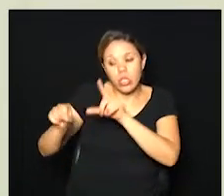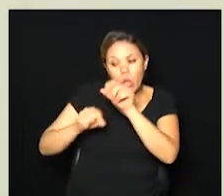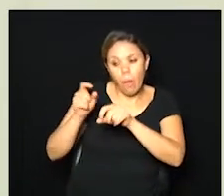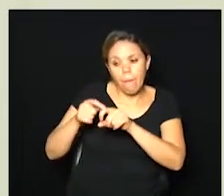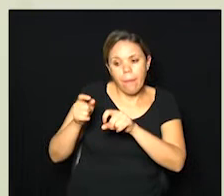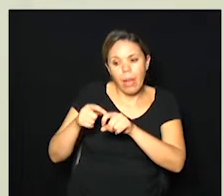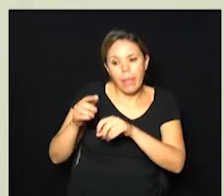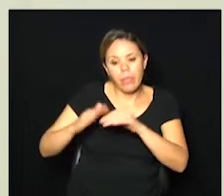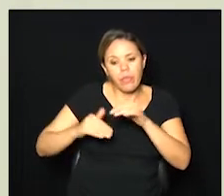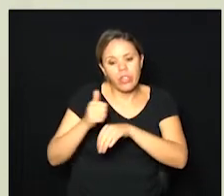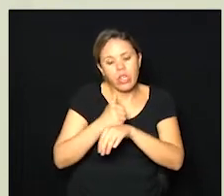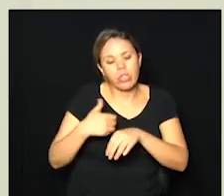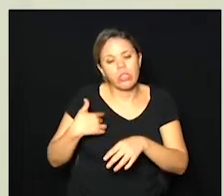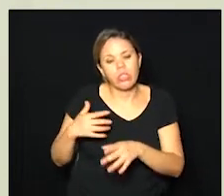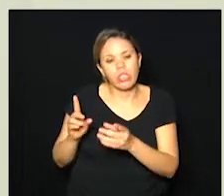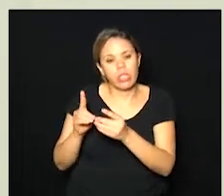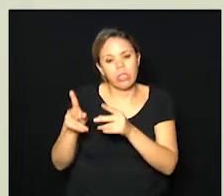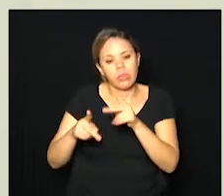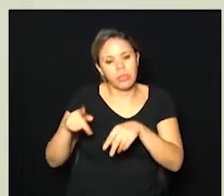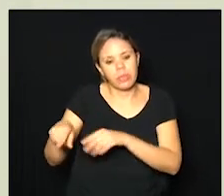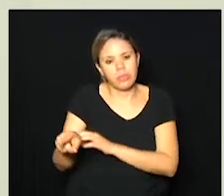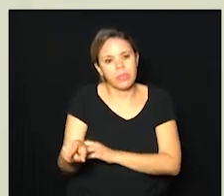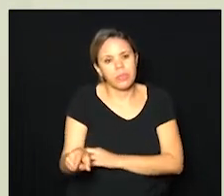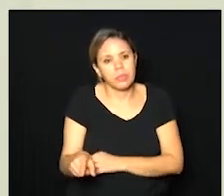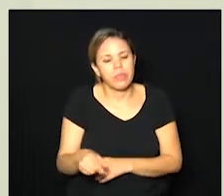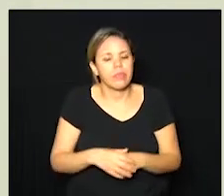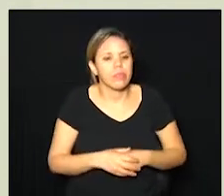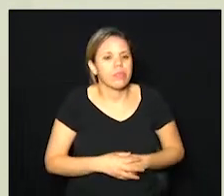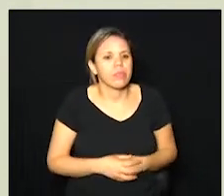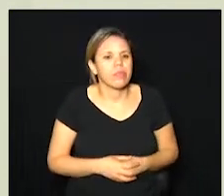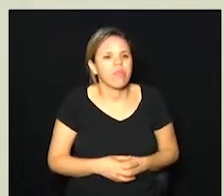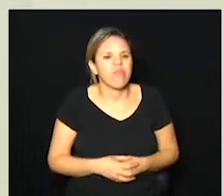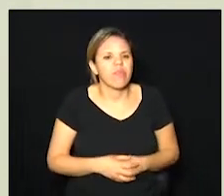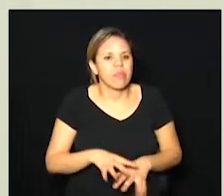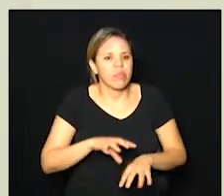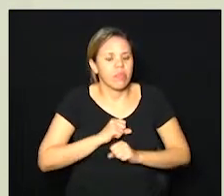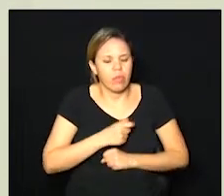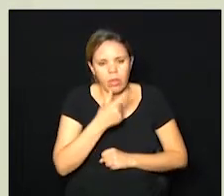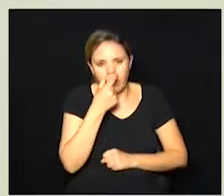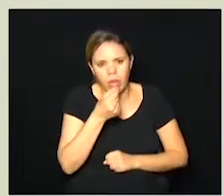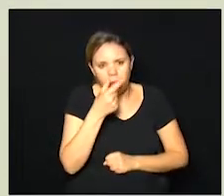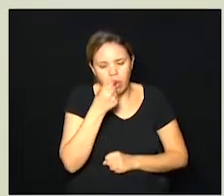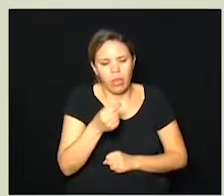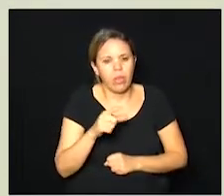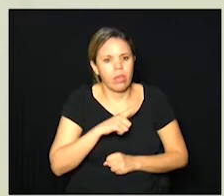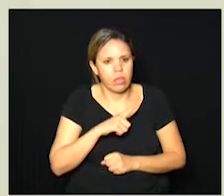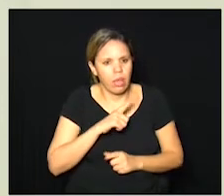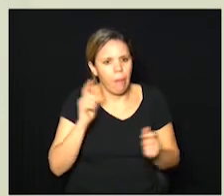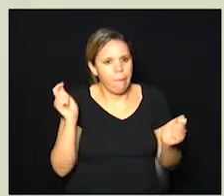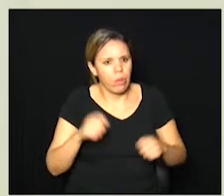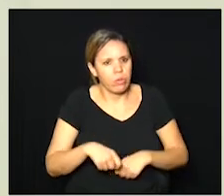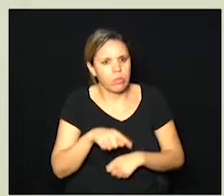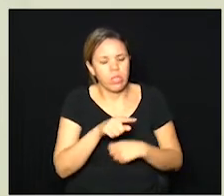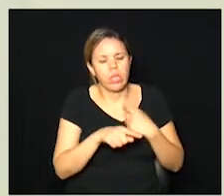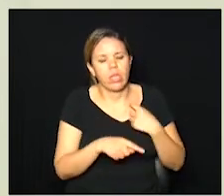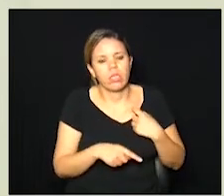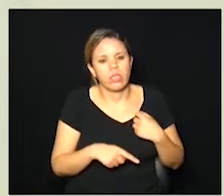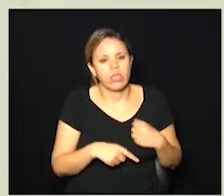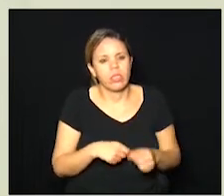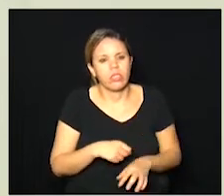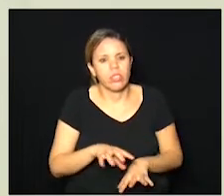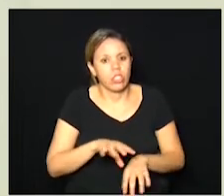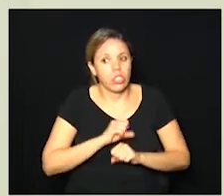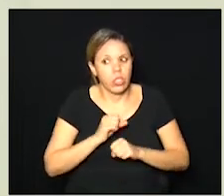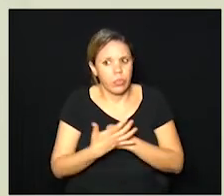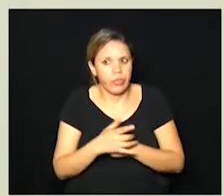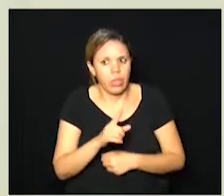pelo profissional de saúde que atende então aqueles casos com sintomas gripais onde há a possibilidade de ser covid